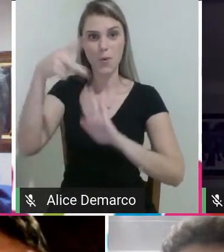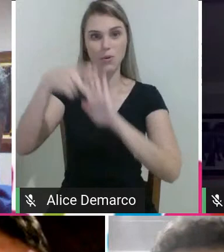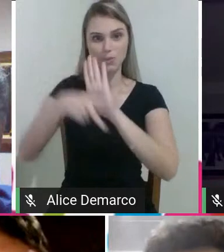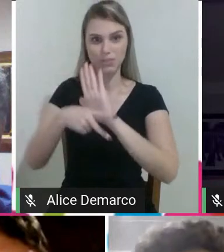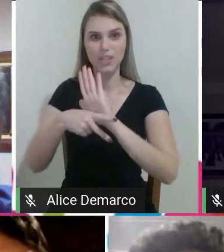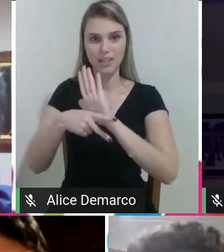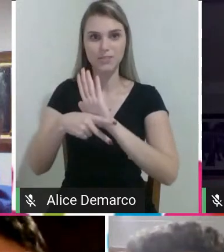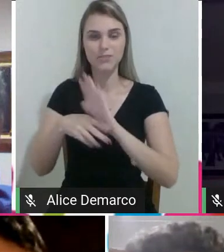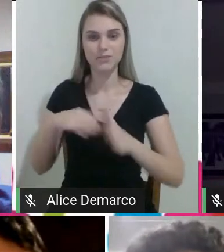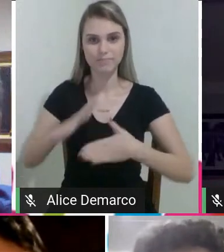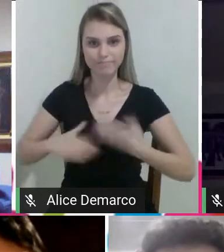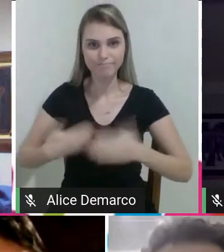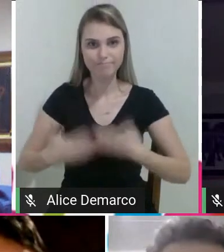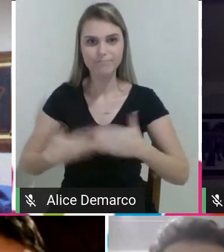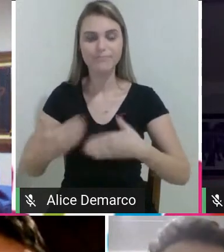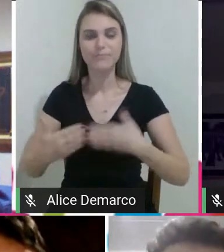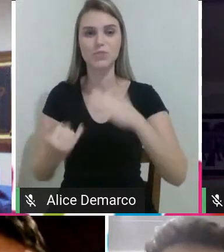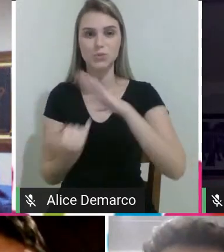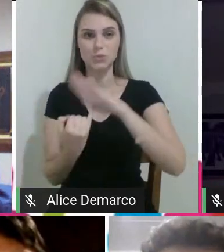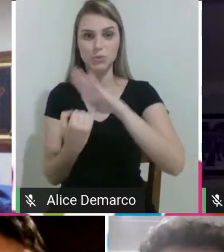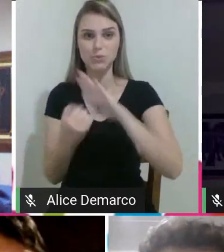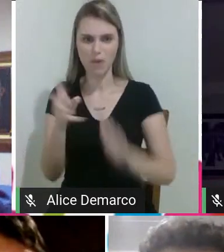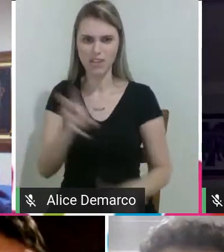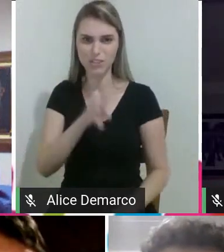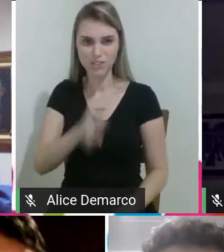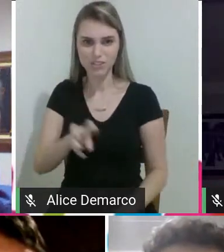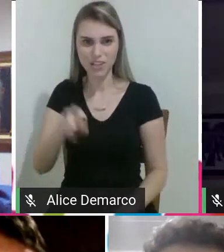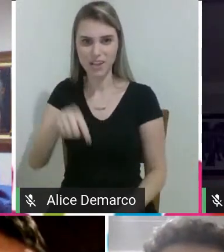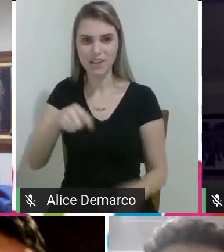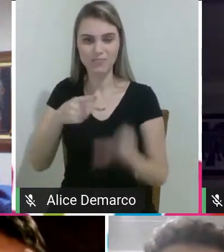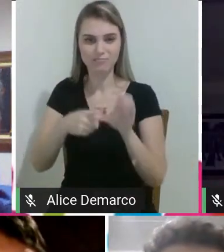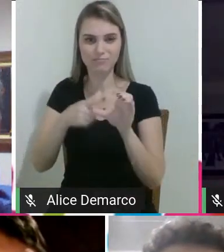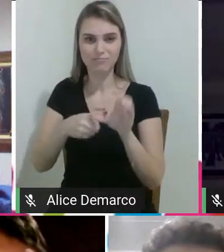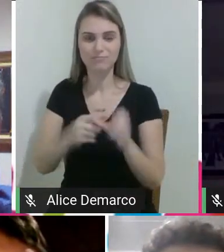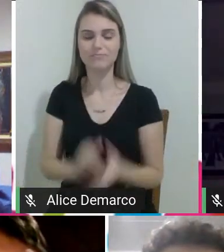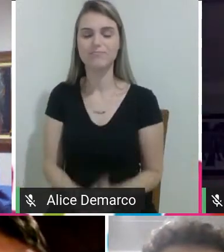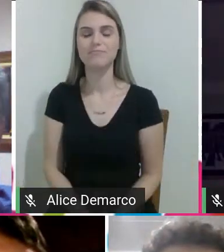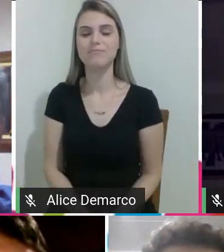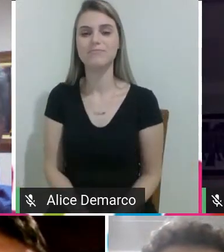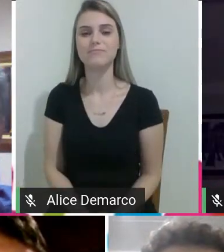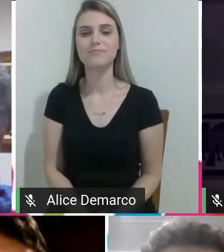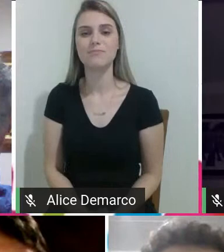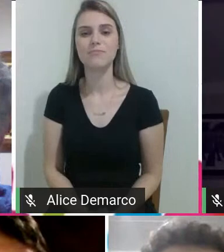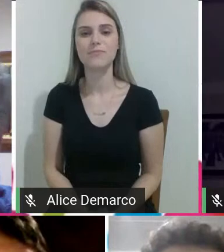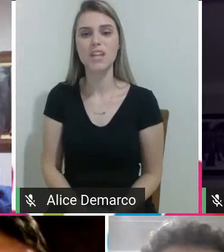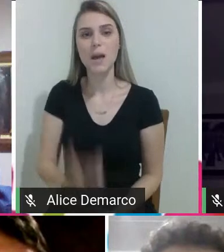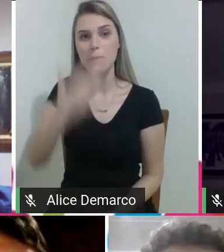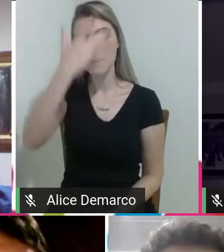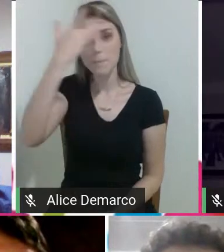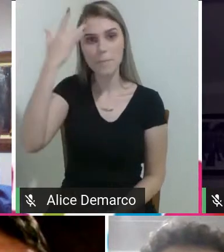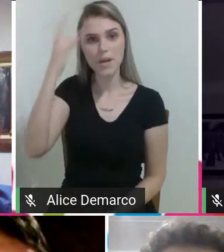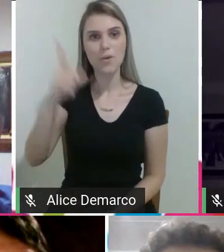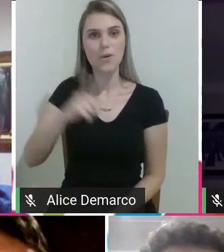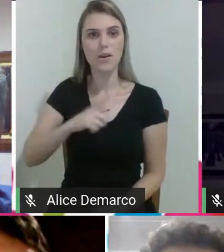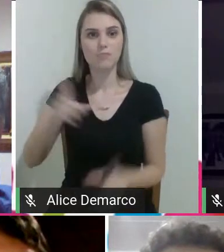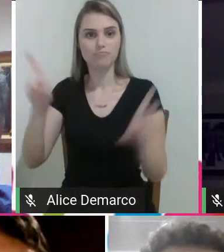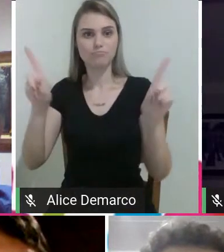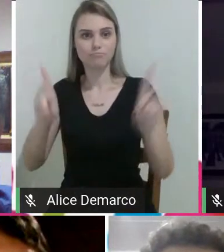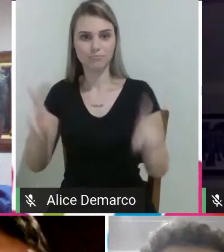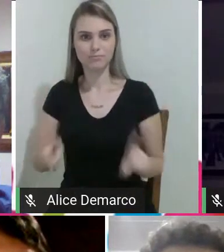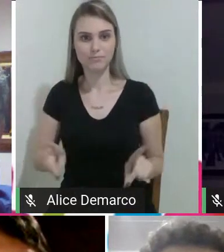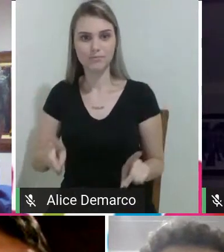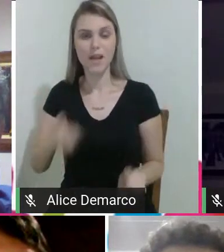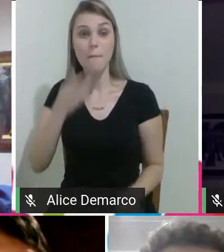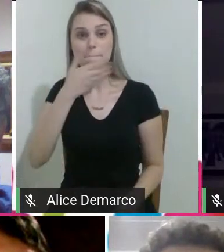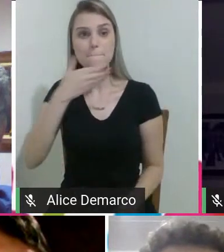desenvolvendo no Instituto, aqui em Chantereia mesmo, para as pessoas com deficiência, para a melhoria da